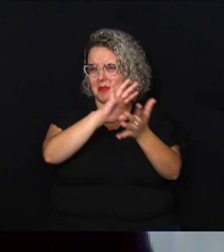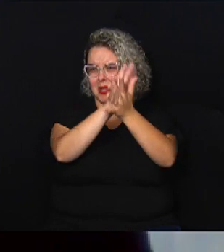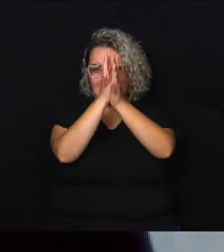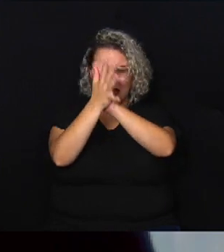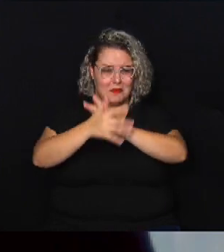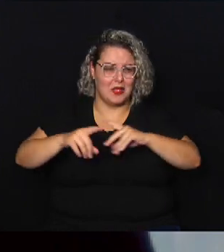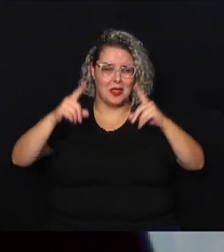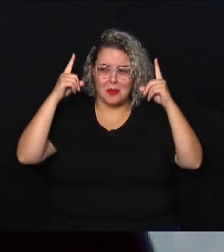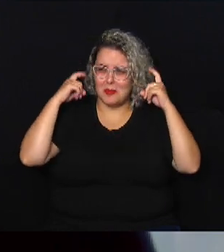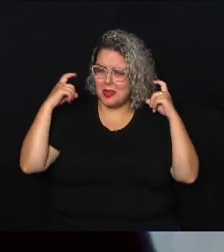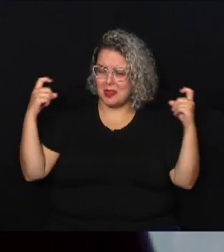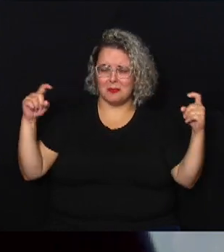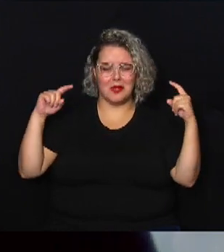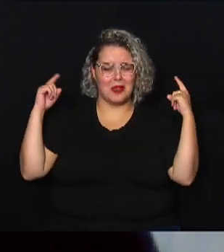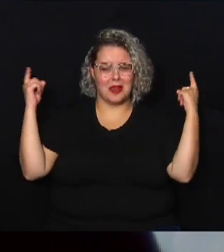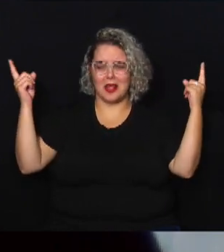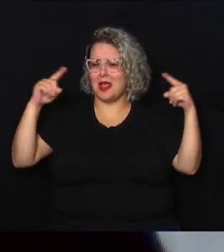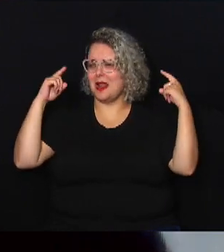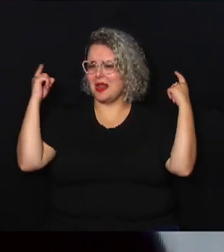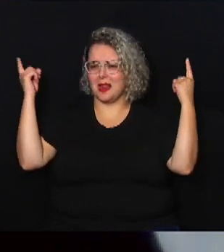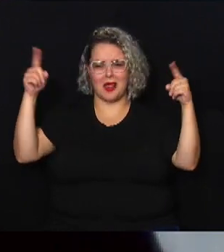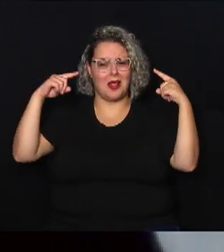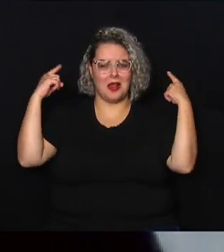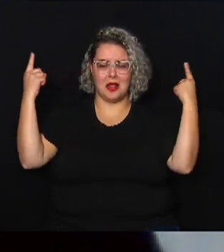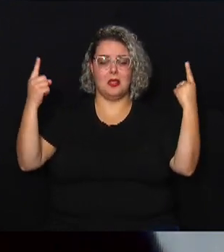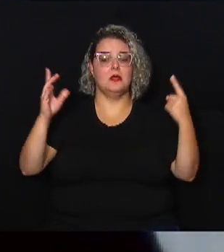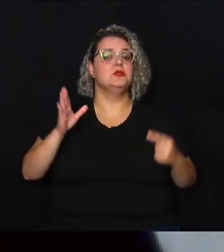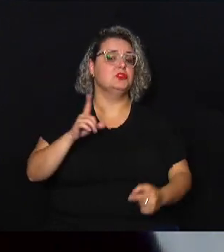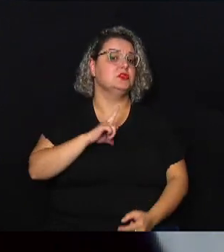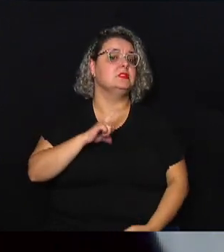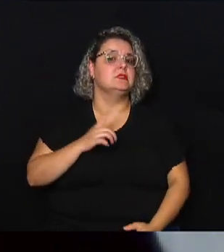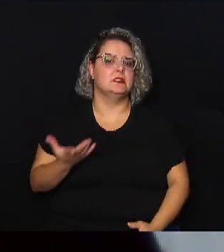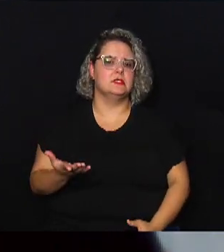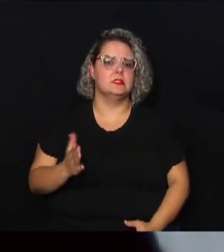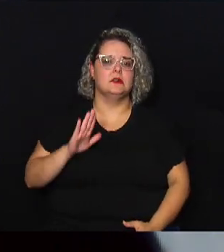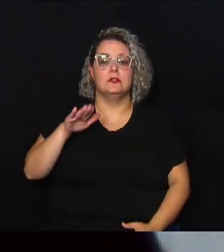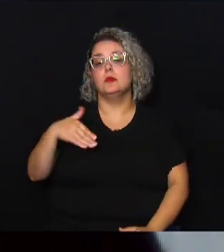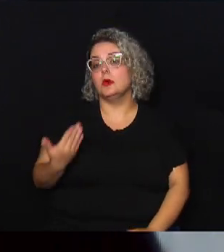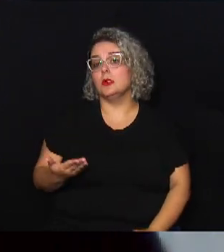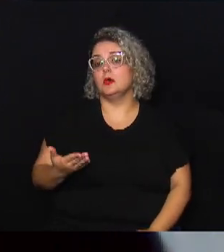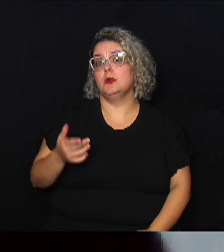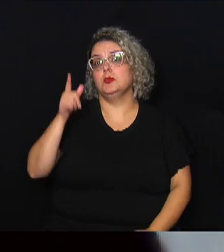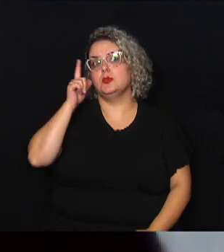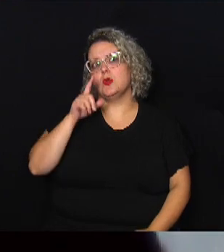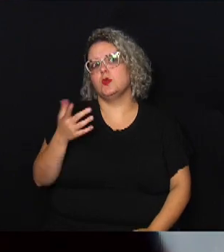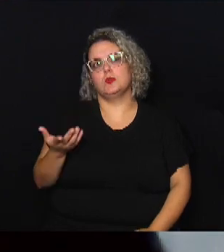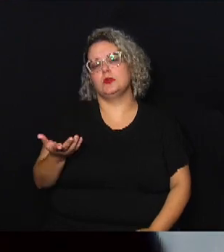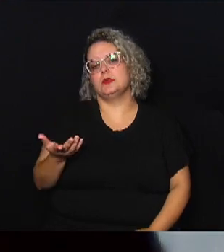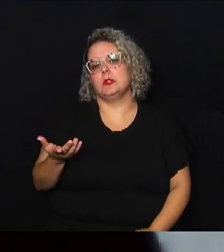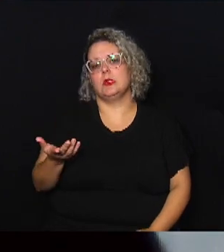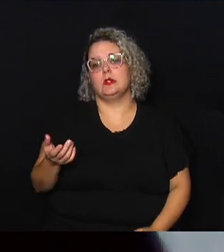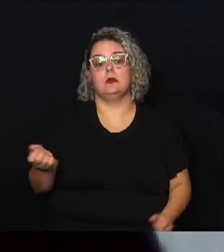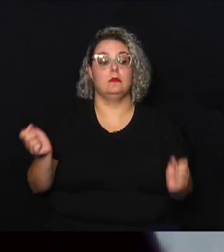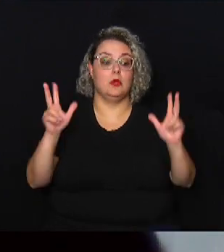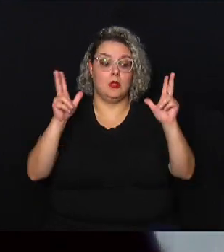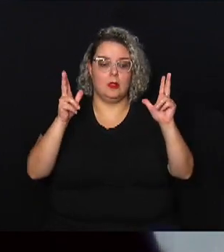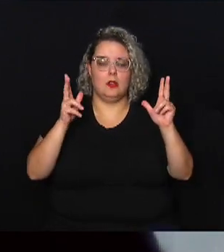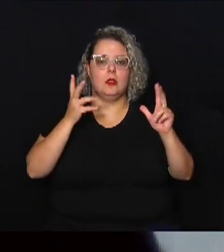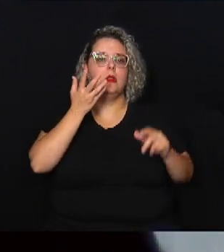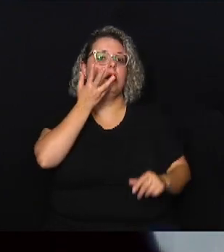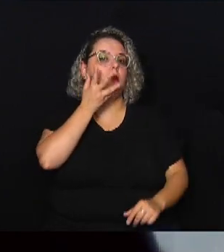aquilo que a nossa infância a gente já tem e seria quando você consegue alertar uma criança